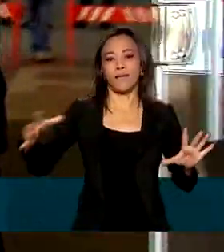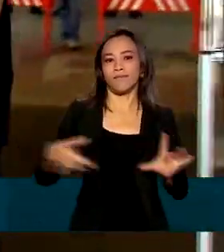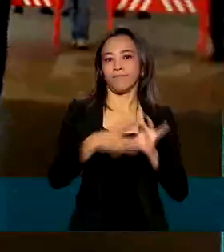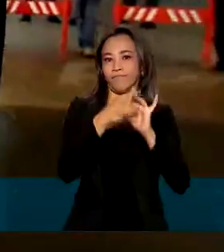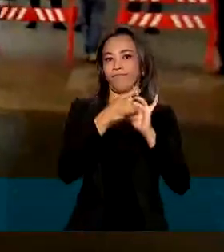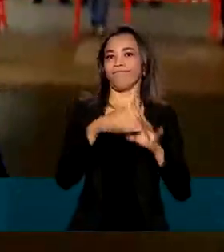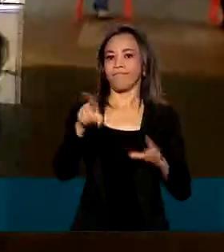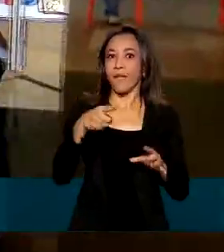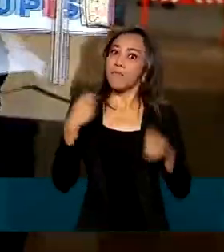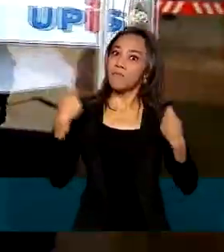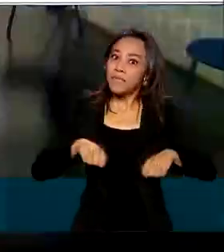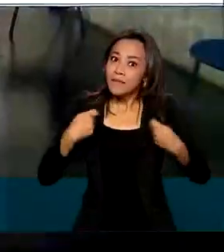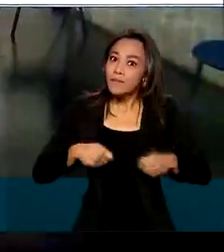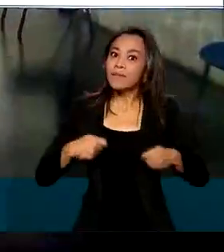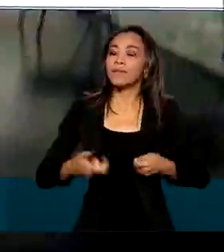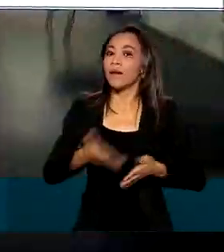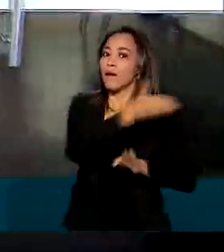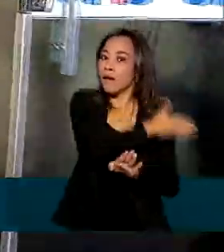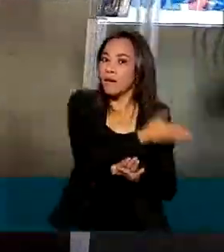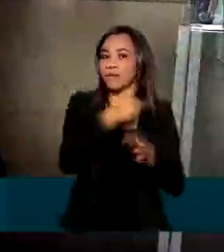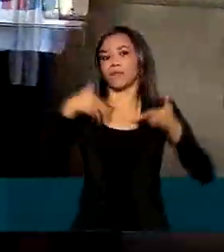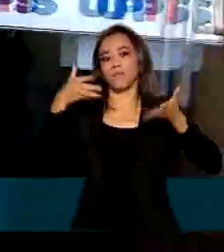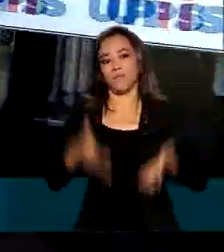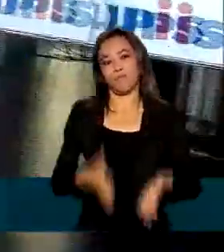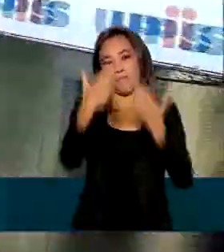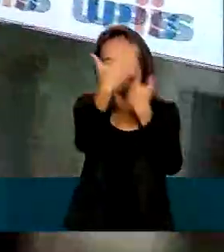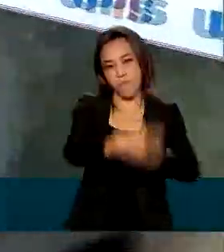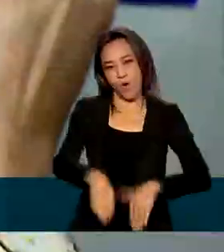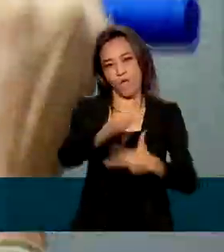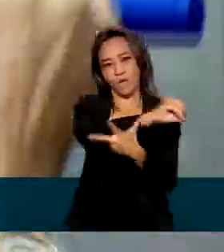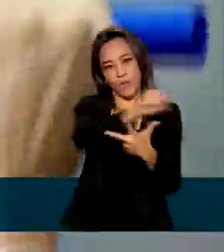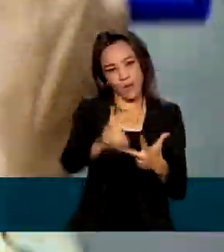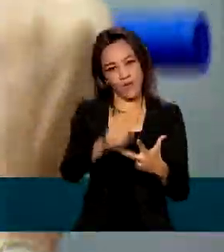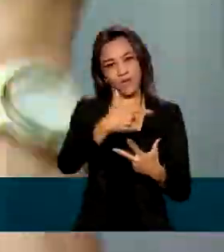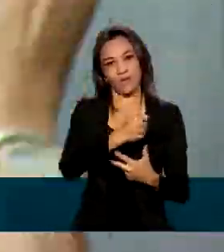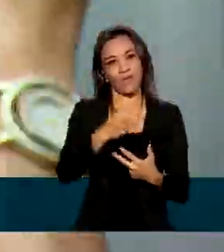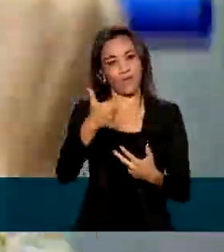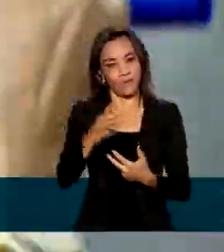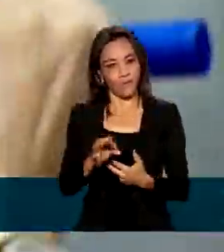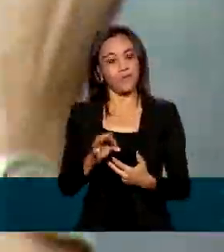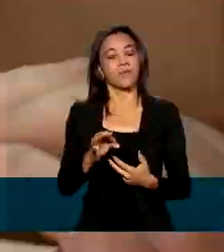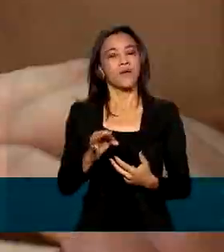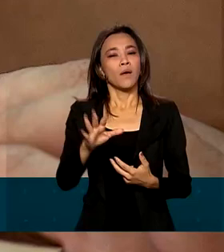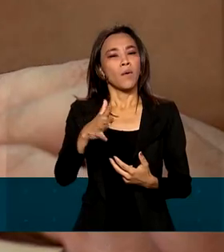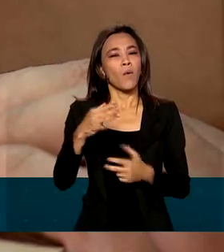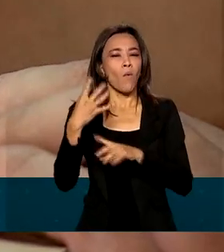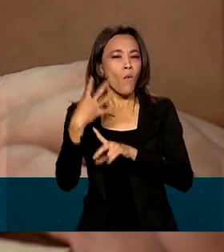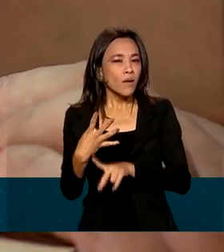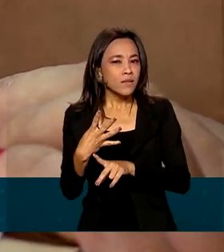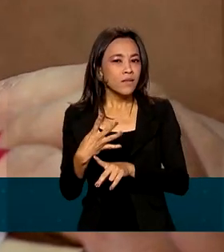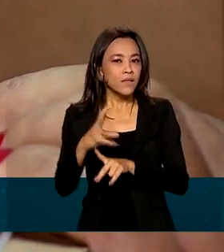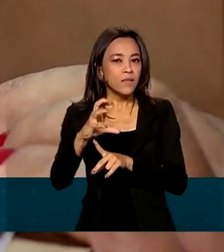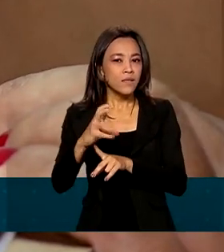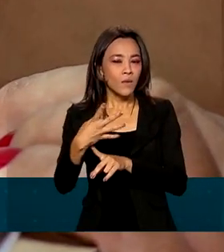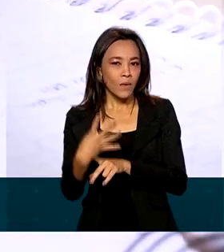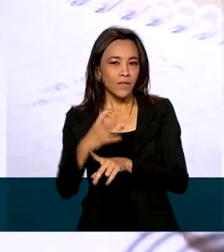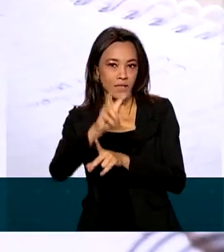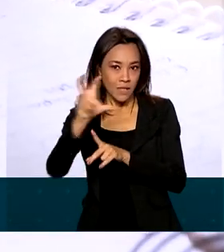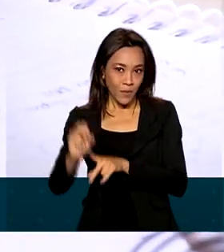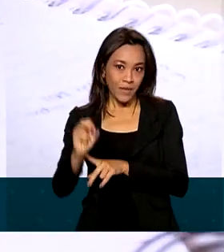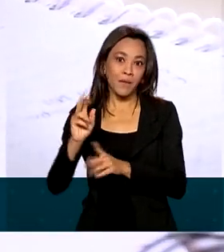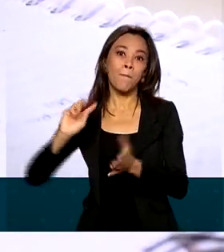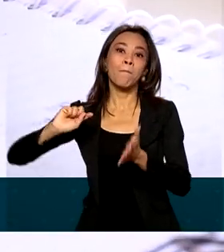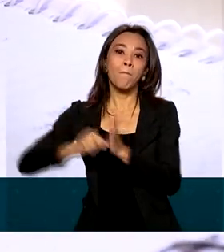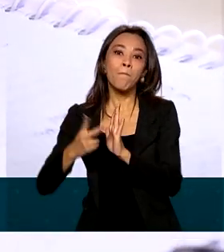do Enem. E aí vale qualquer edição a partir de 2010. Precisa ter alcançado pelo menos 450 pontos na prova.